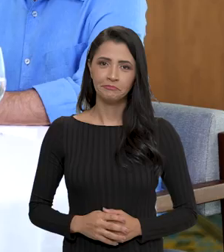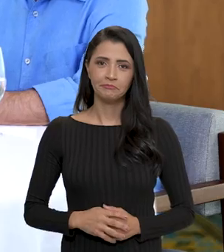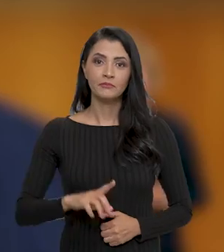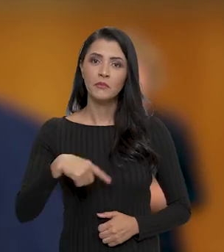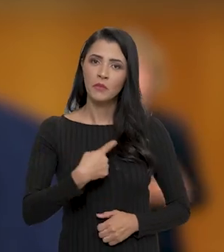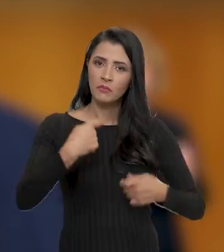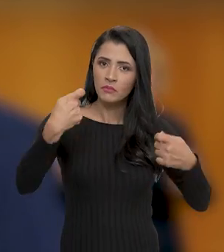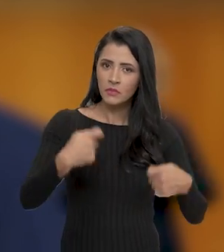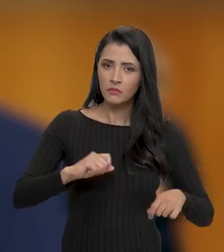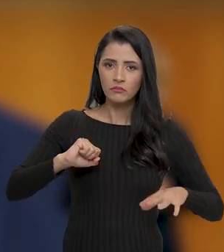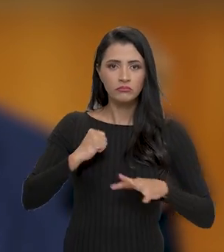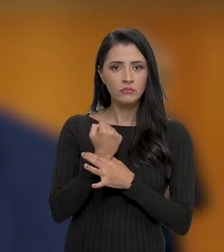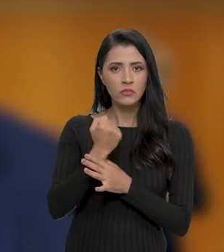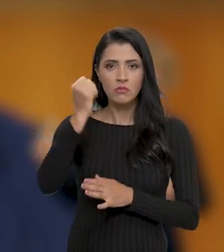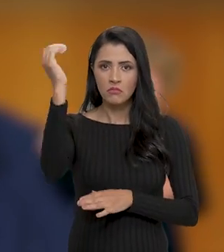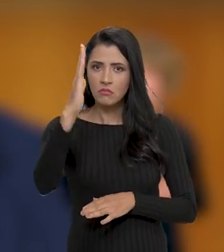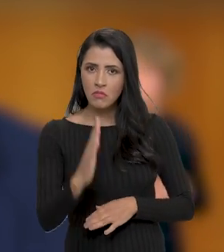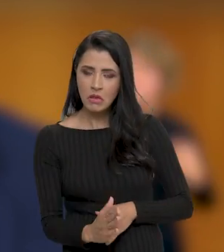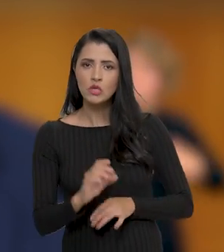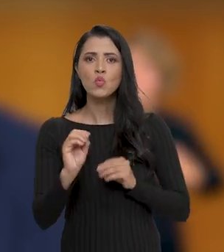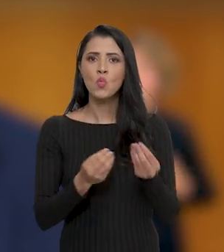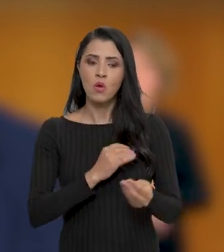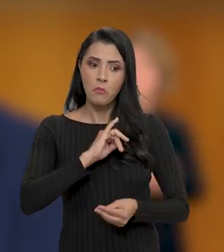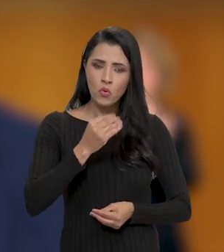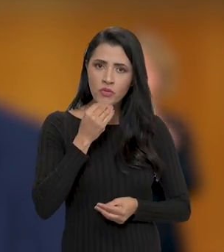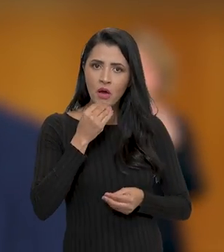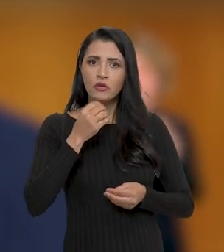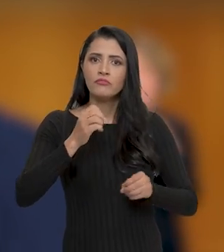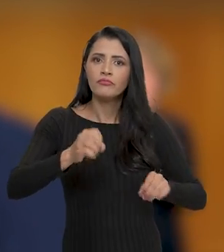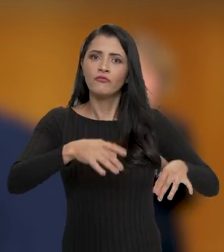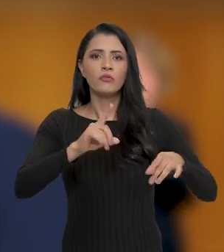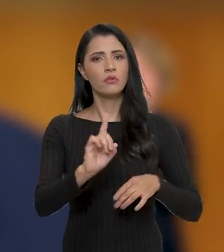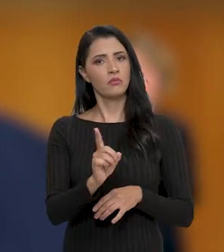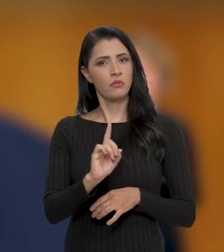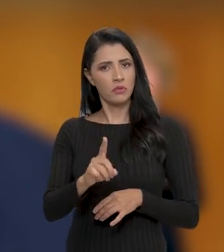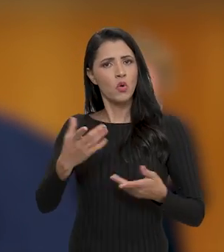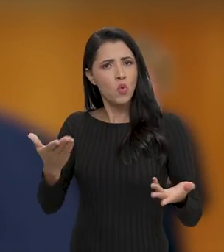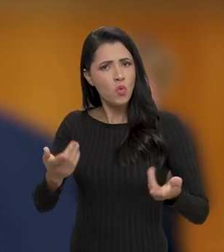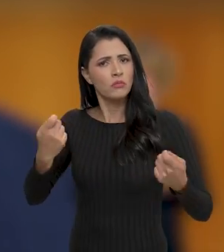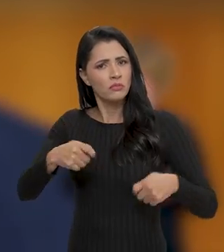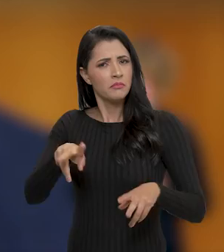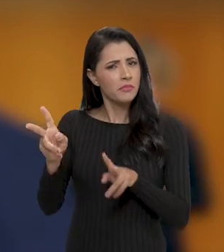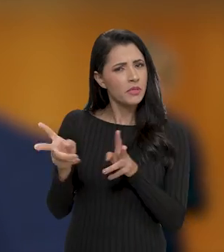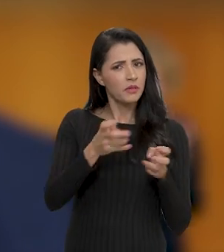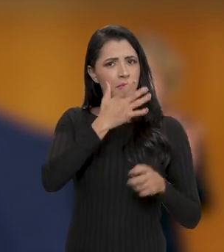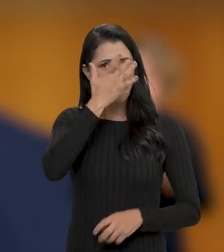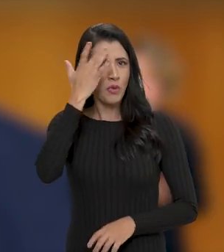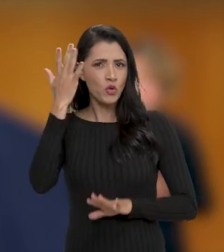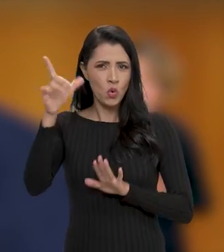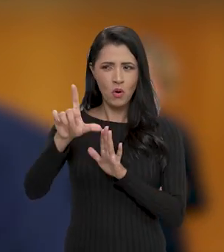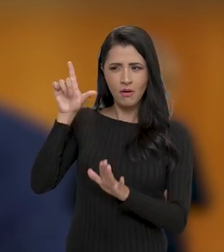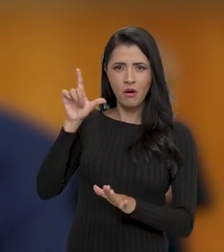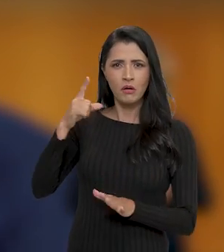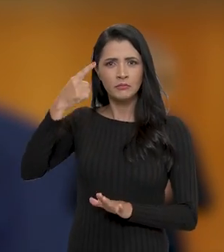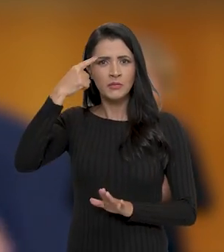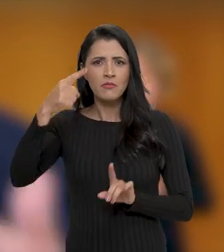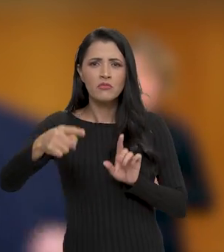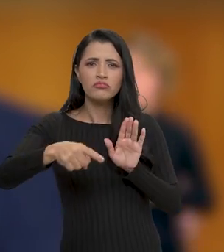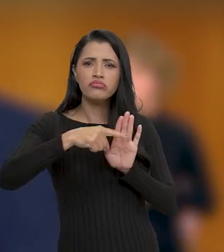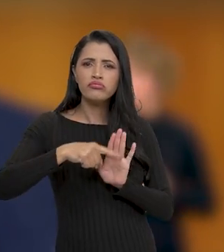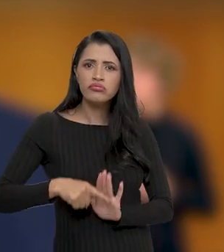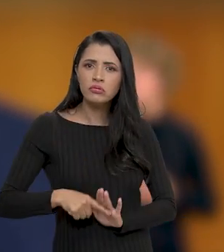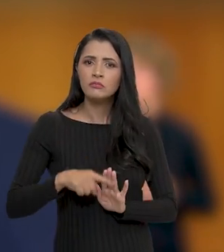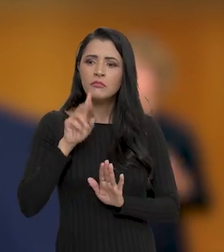Presidente. Nós precisamos garantir que o Brasil não jogue fora mais uma oportunidade. Você percebe que as pessoas que estavam